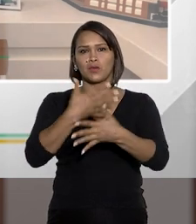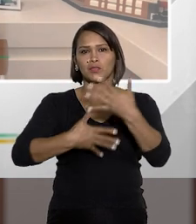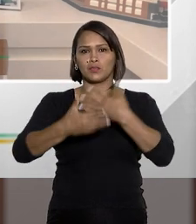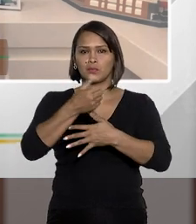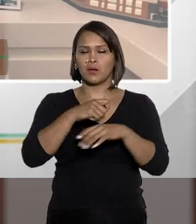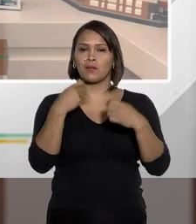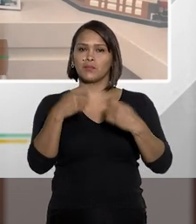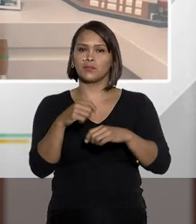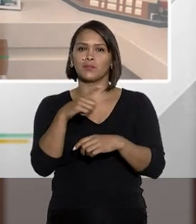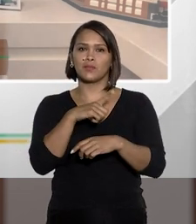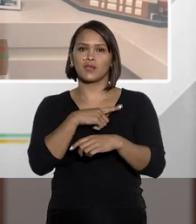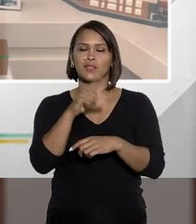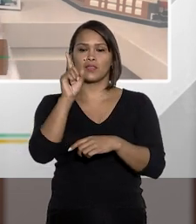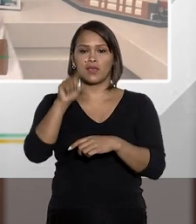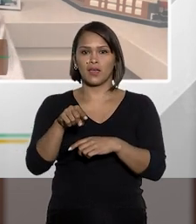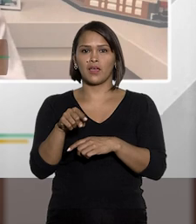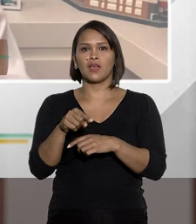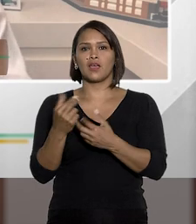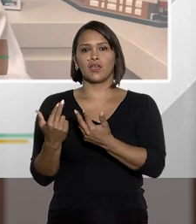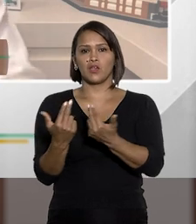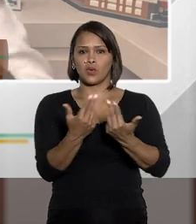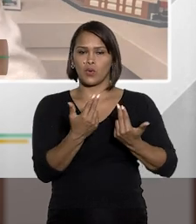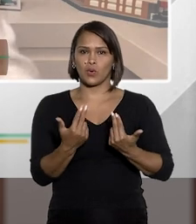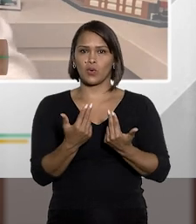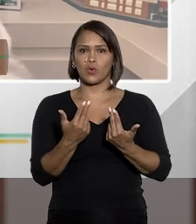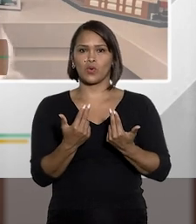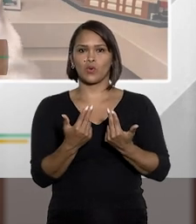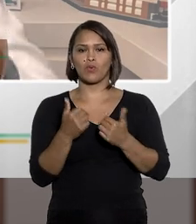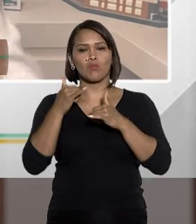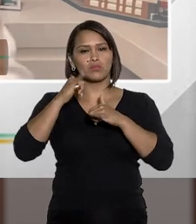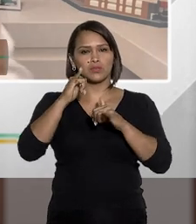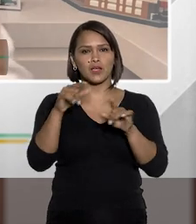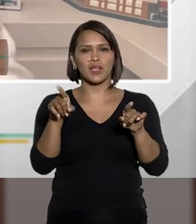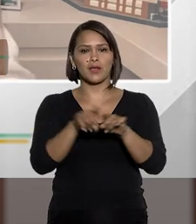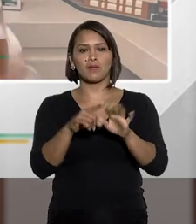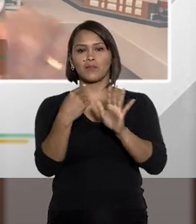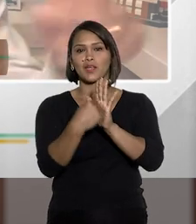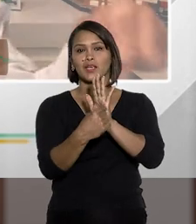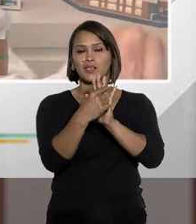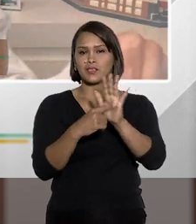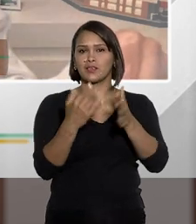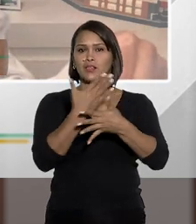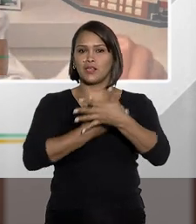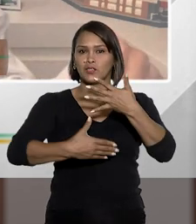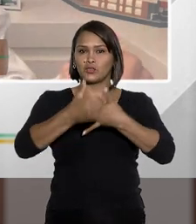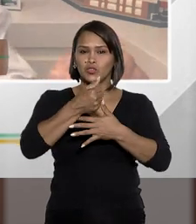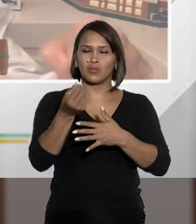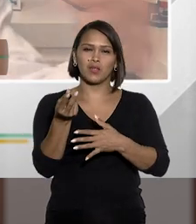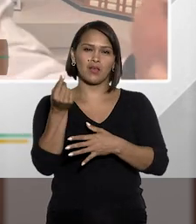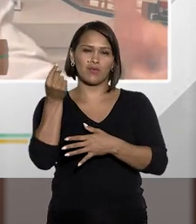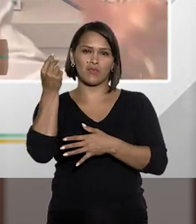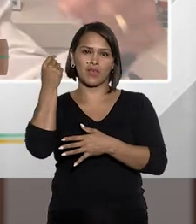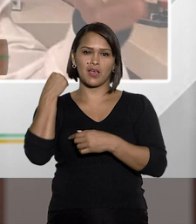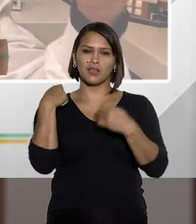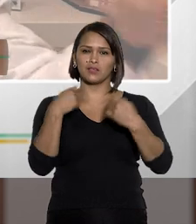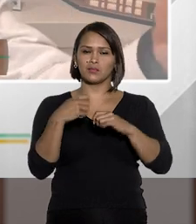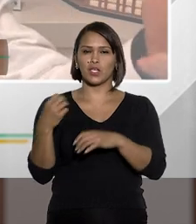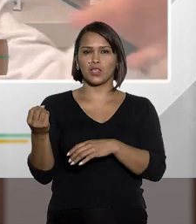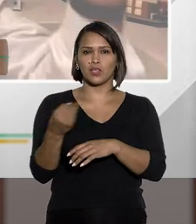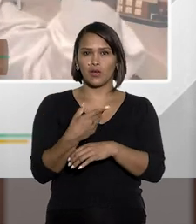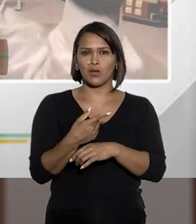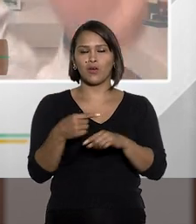Só que poderia ter, né, Rogério, talvez essa mesma energia para cancelar súmulas velhas,